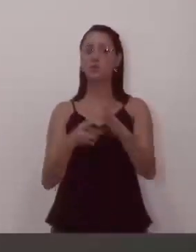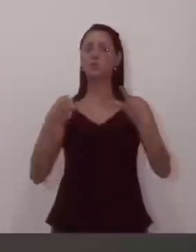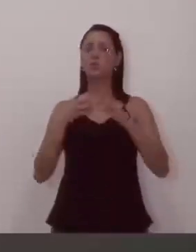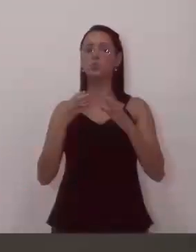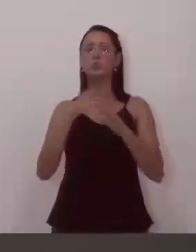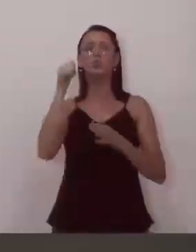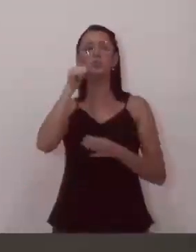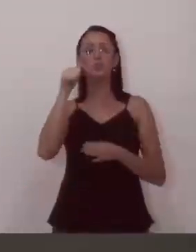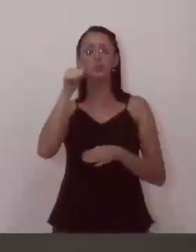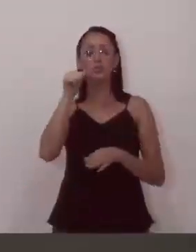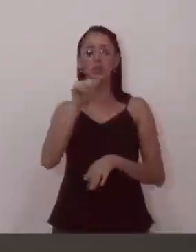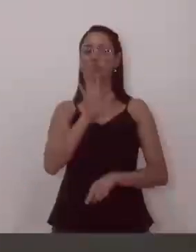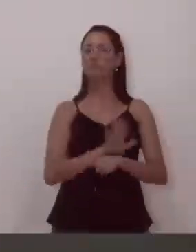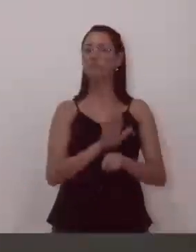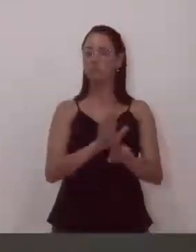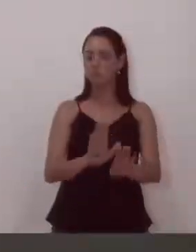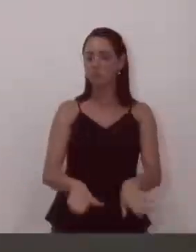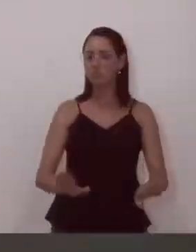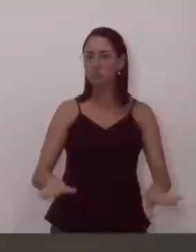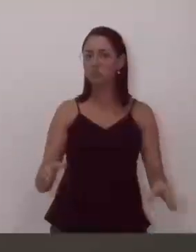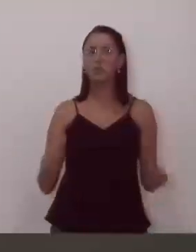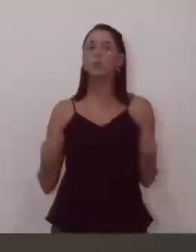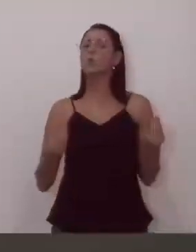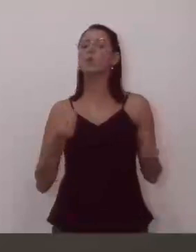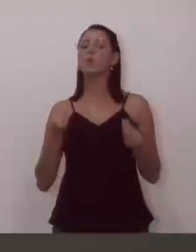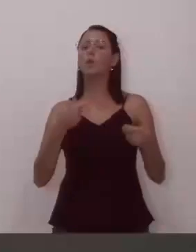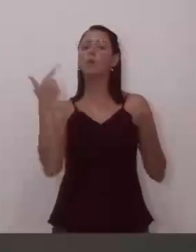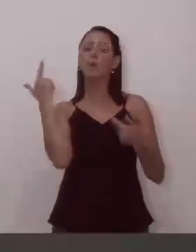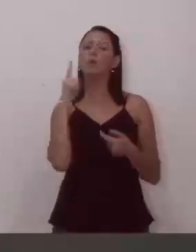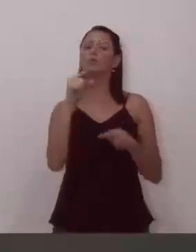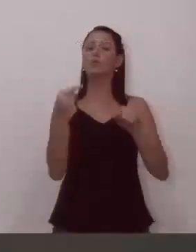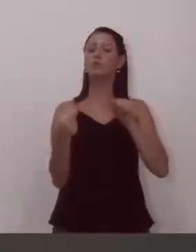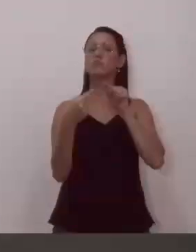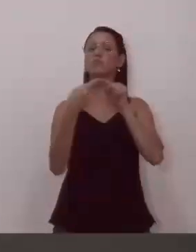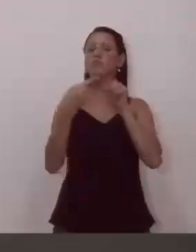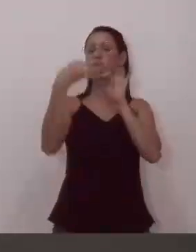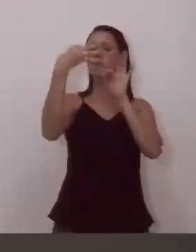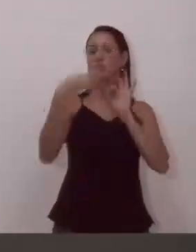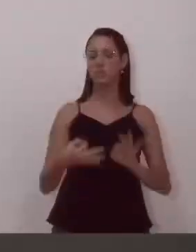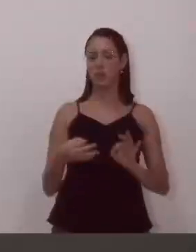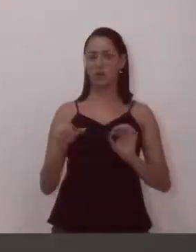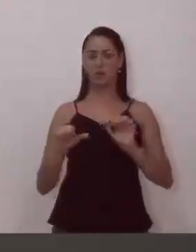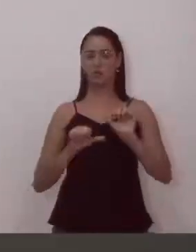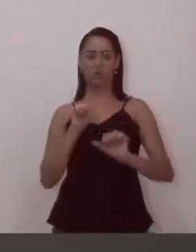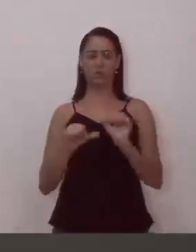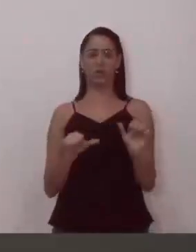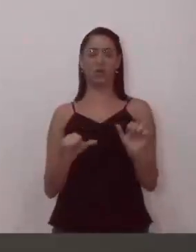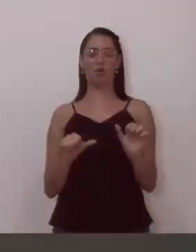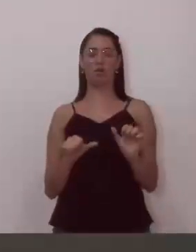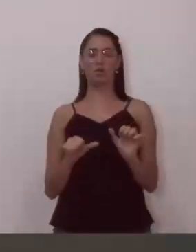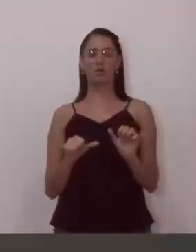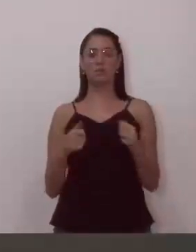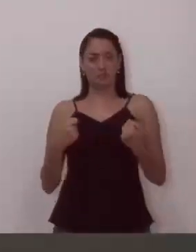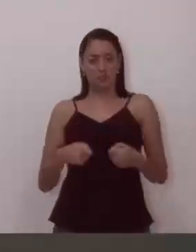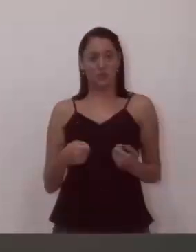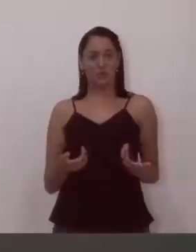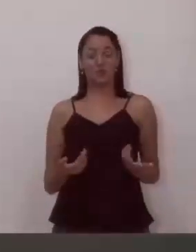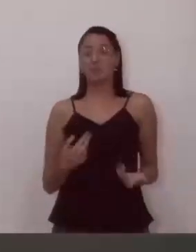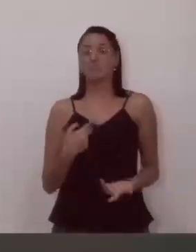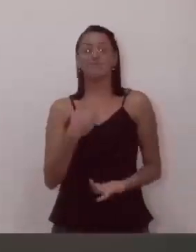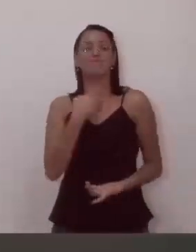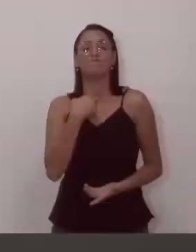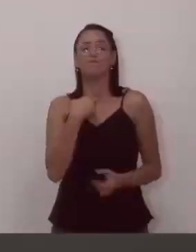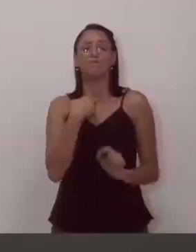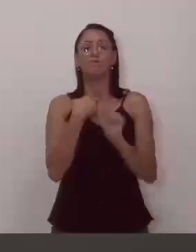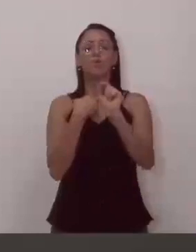Infantil, para ver se chegam a um termo comum. Agora o que não dá é para a